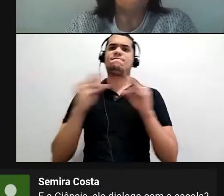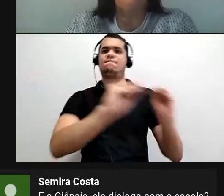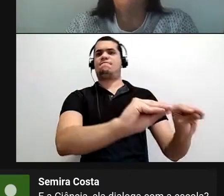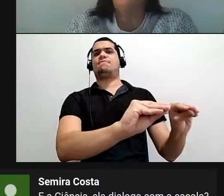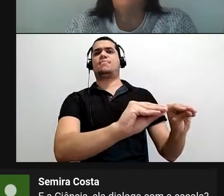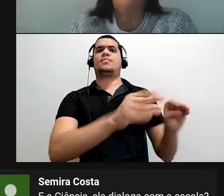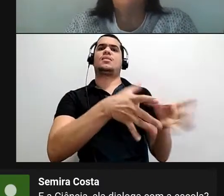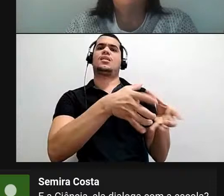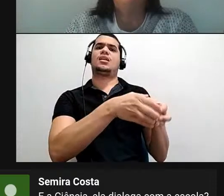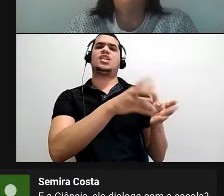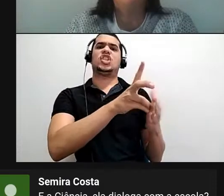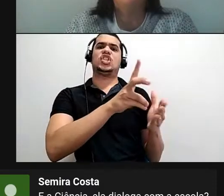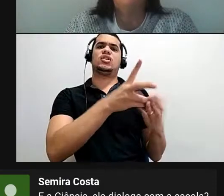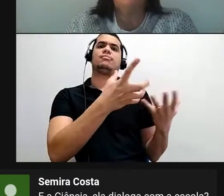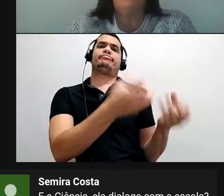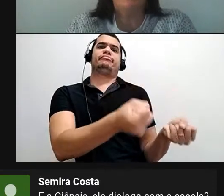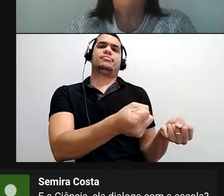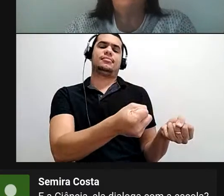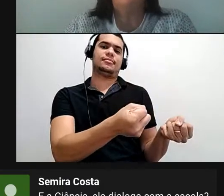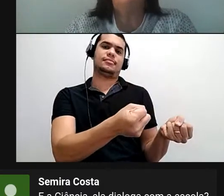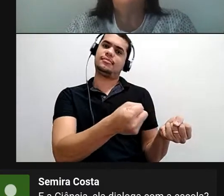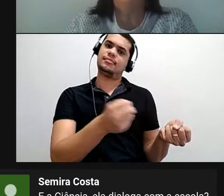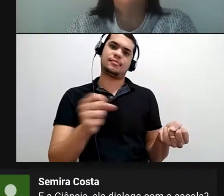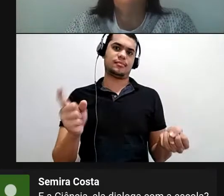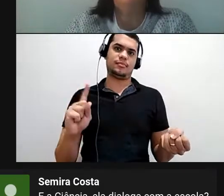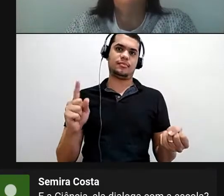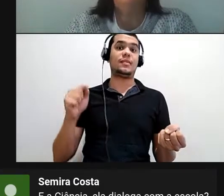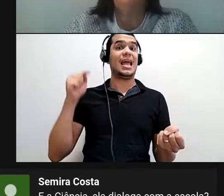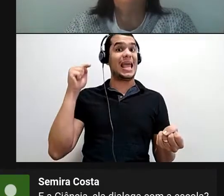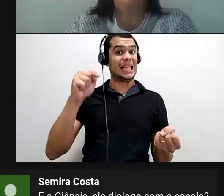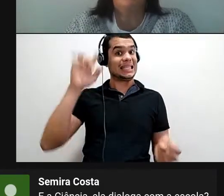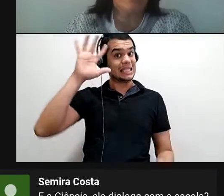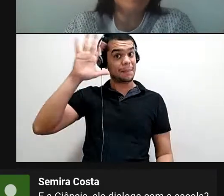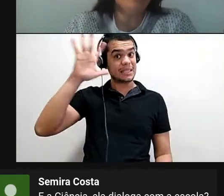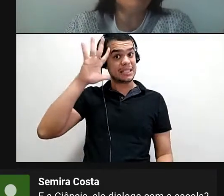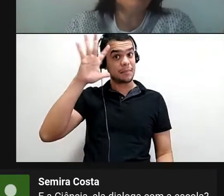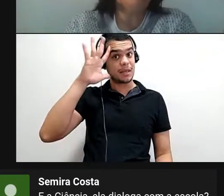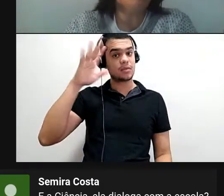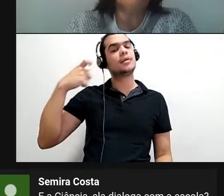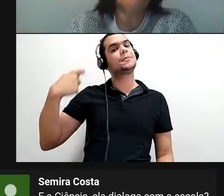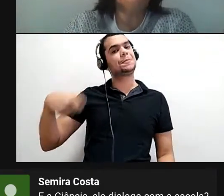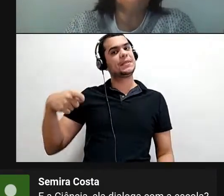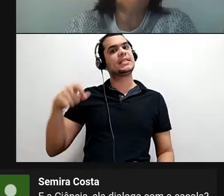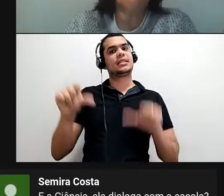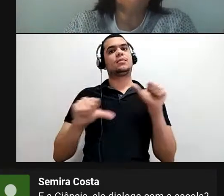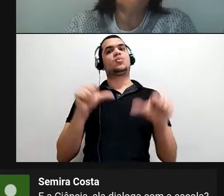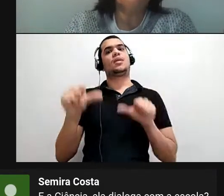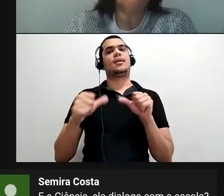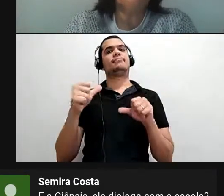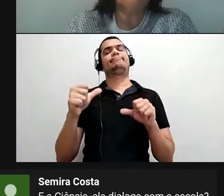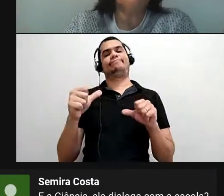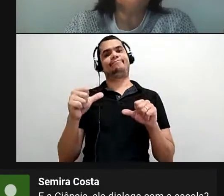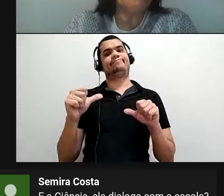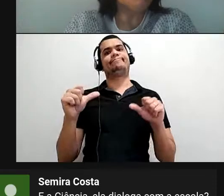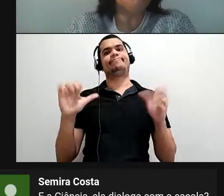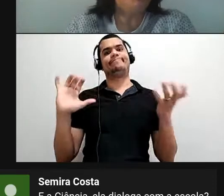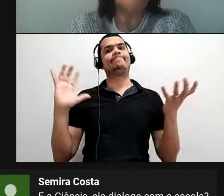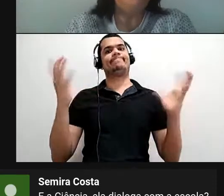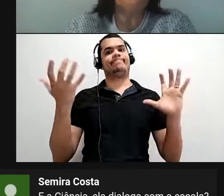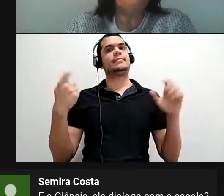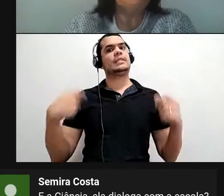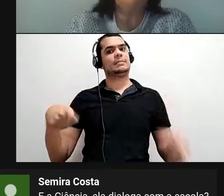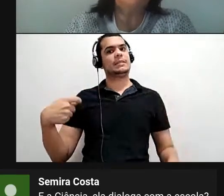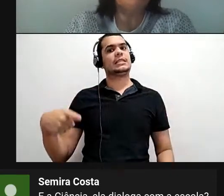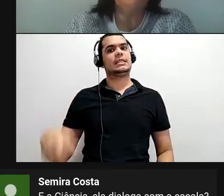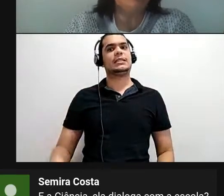a comunidade indígena, né? É esse pensamento que precisa ser combatido. Não